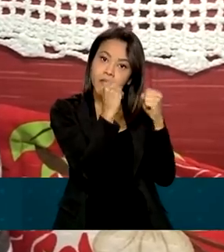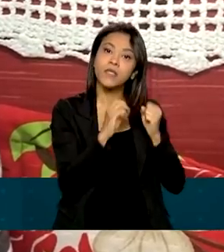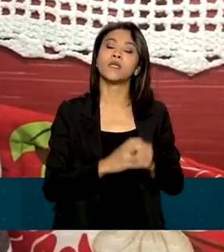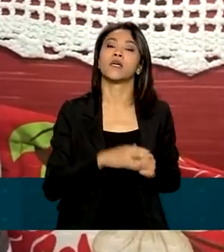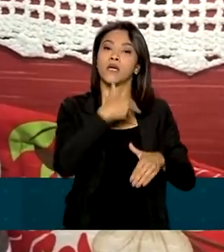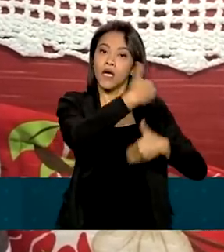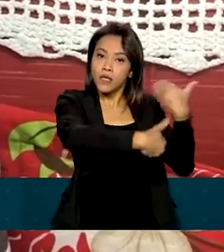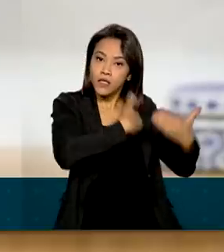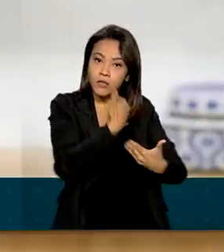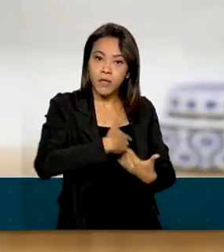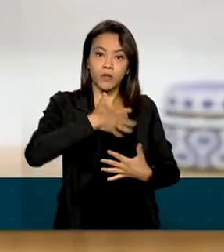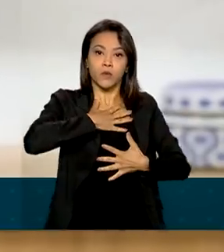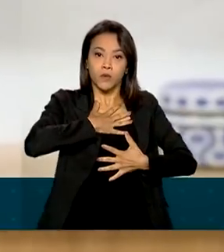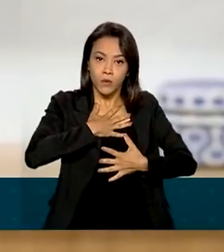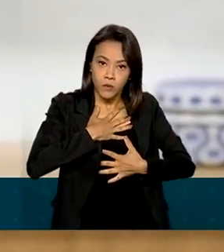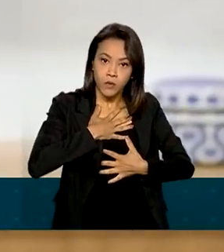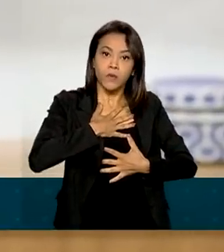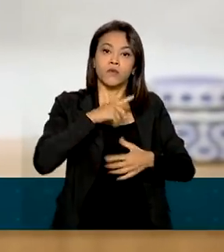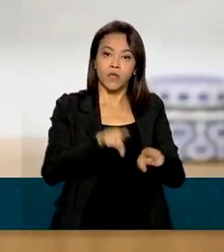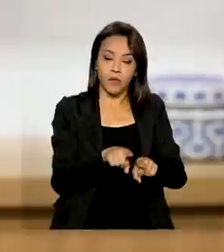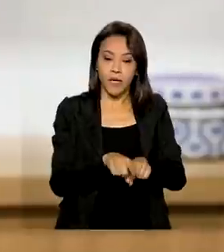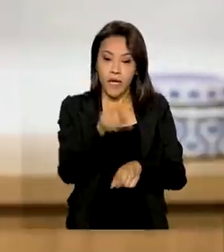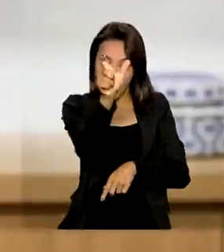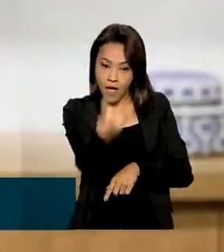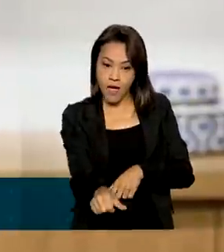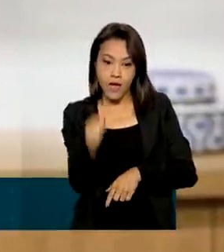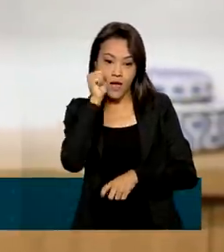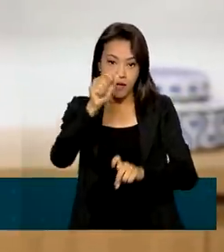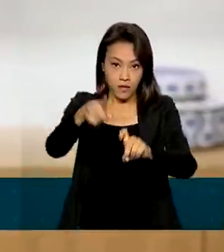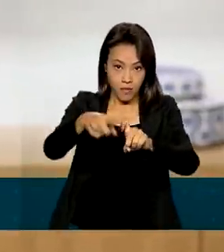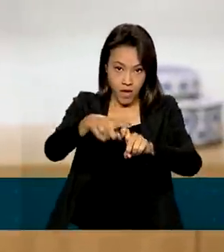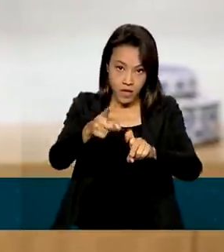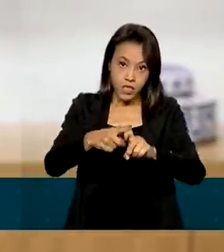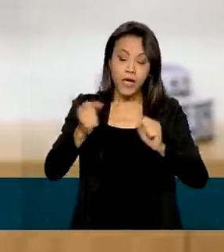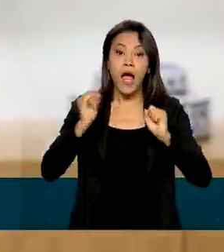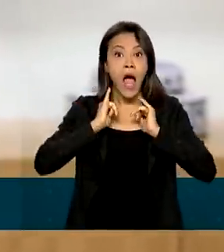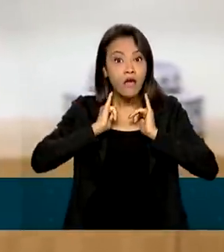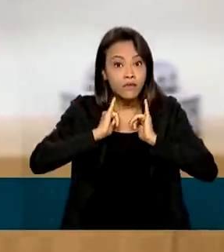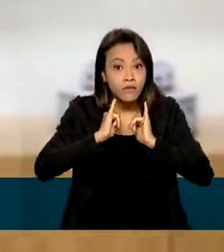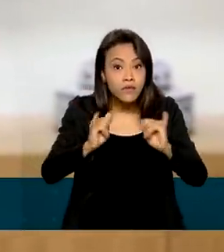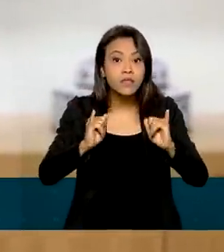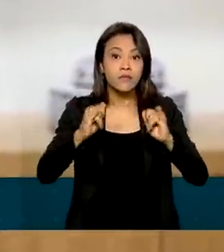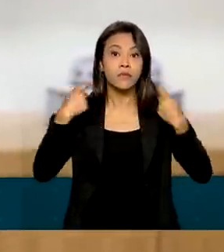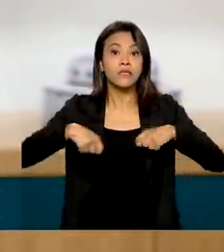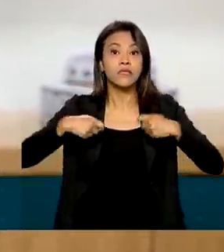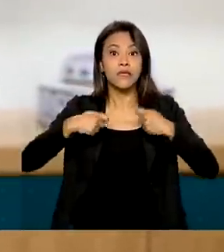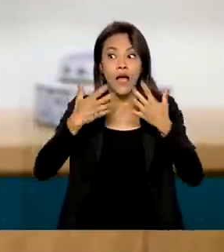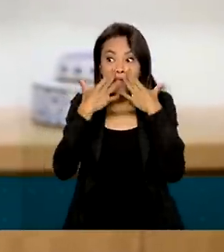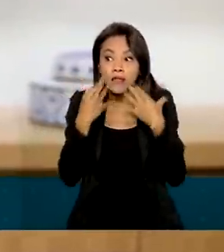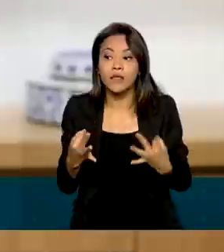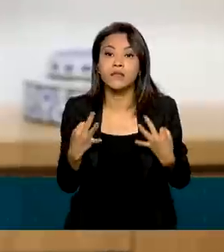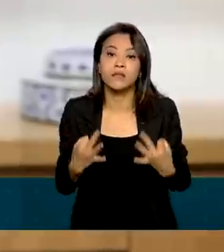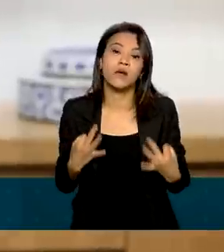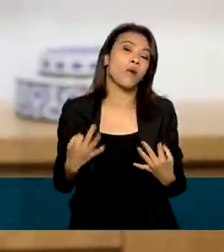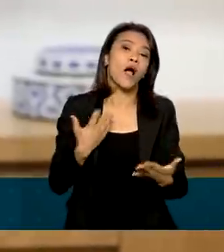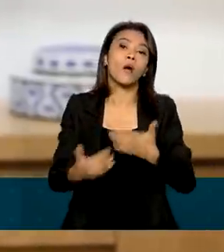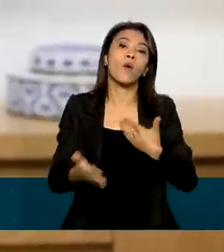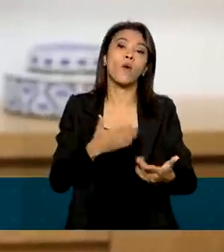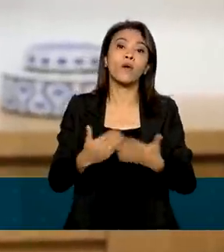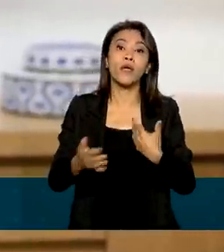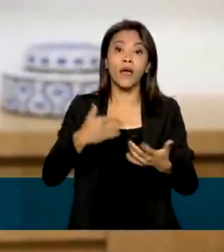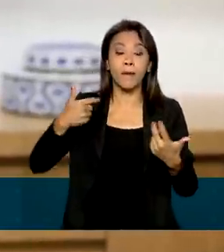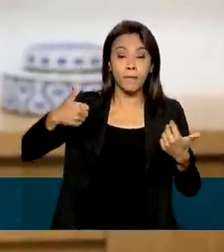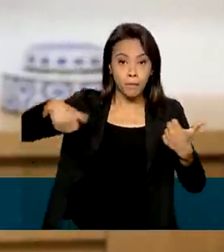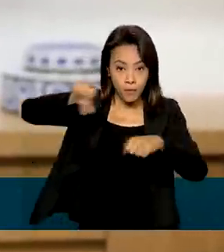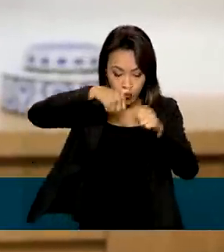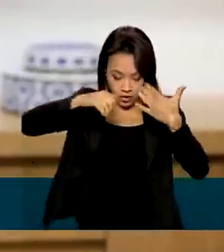respiratória. Essa médica fisiatra alerta que é preciso dar atenção a qualquer alteração depois